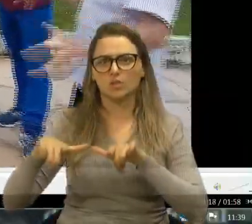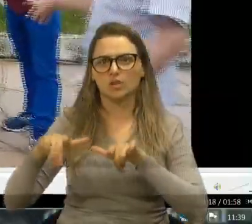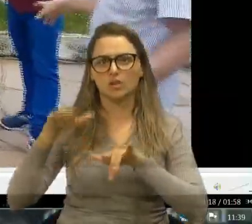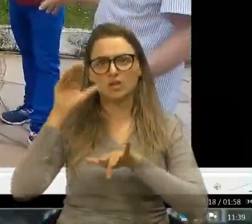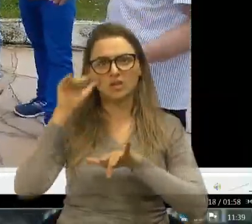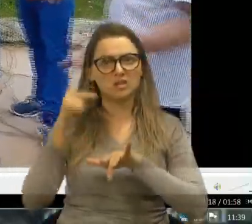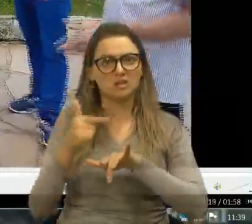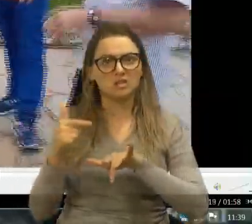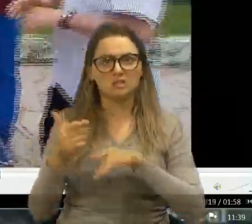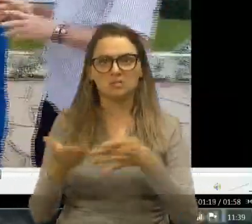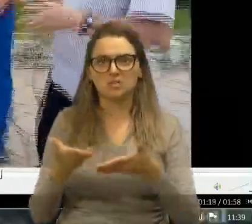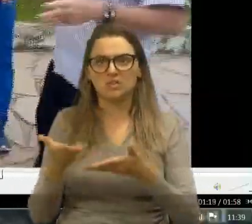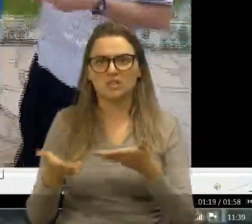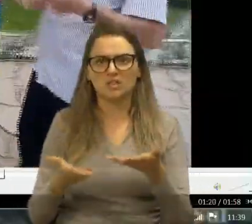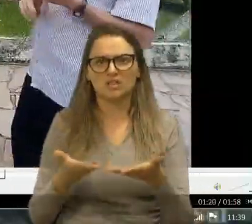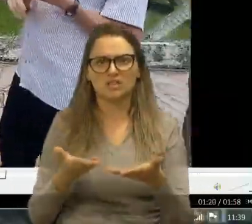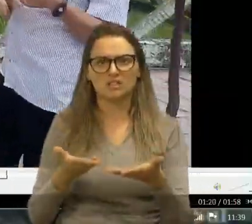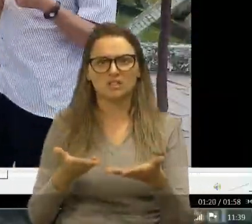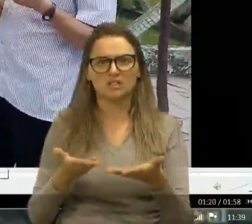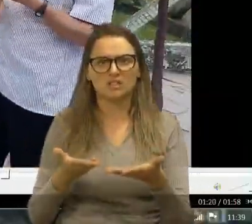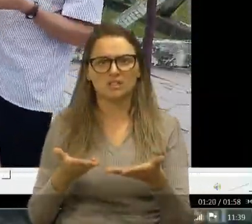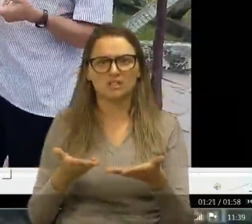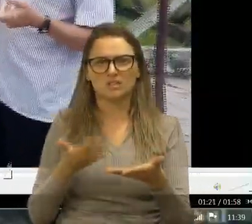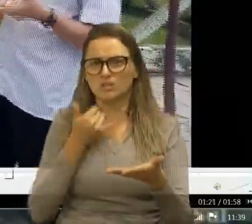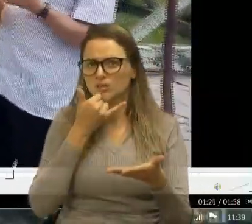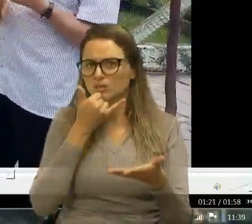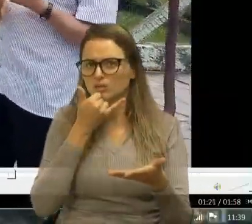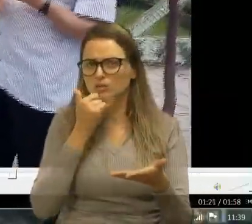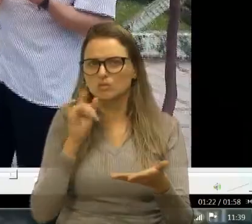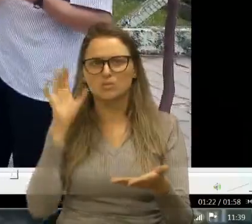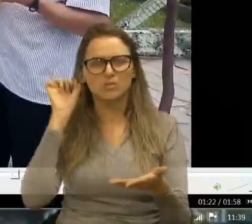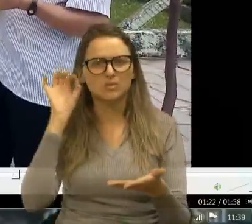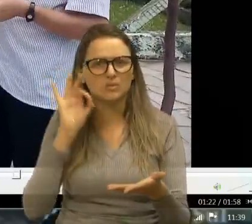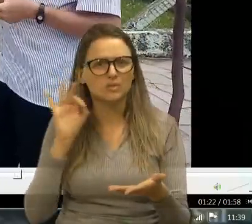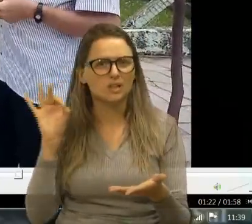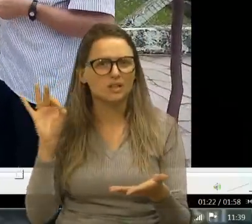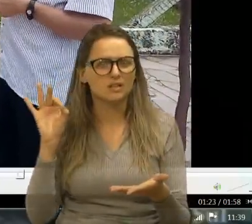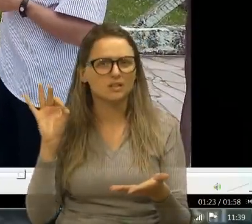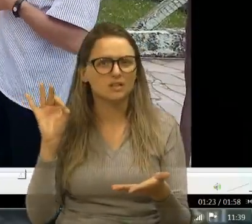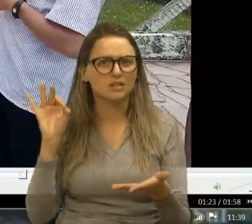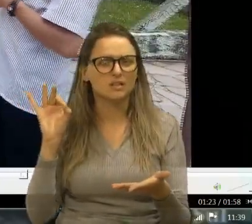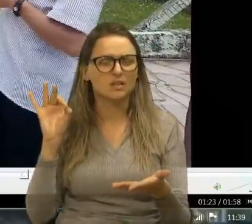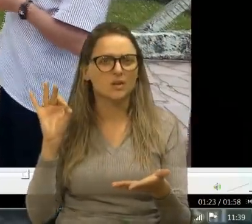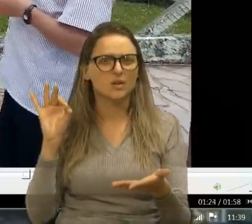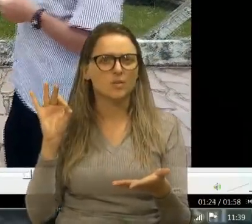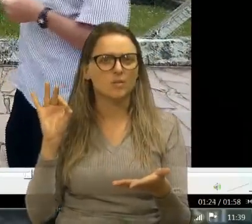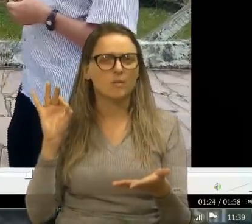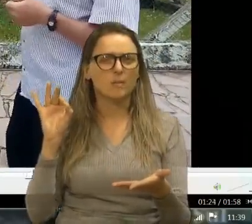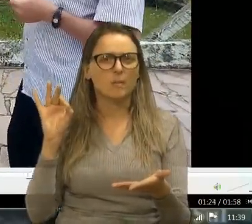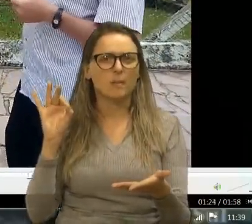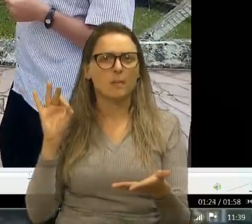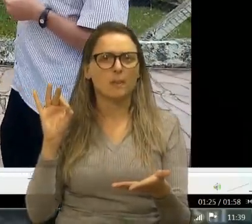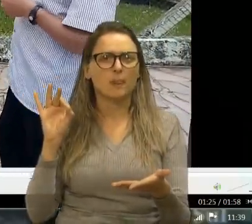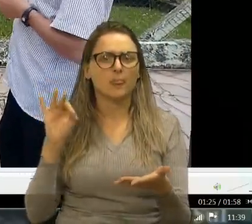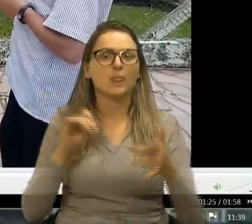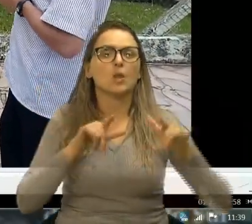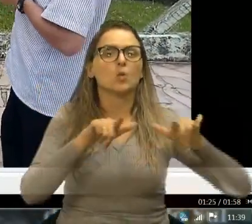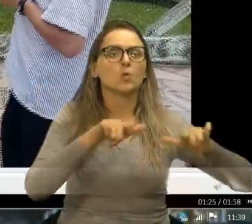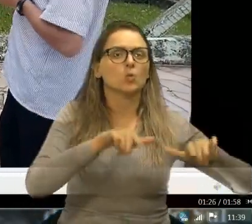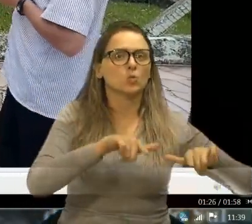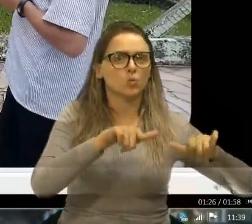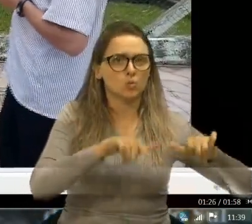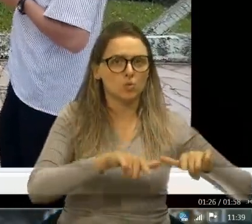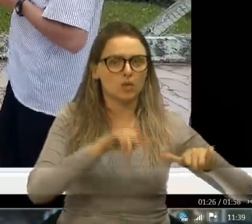sem ninguém. Praticamente, médico algum que devia estar aí, não estava. Então, isso aqui seria um local de uma emergência, que devia ser postinho,